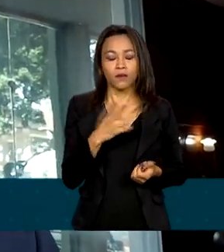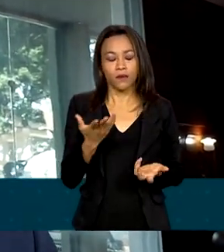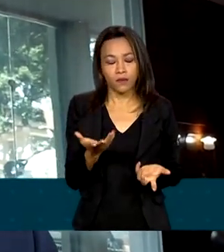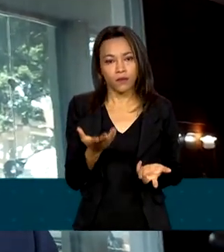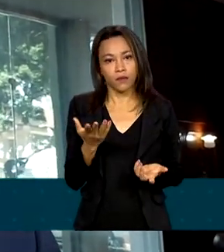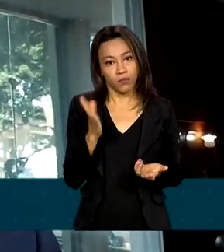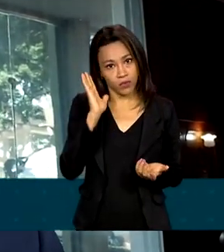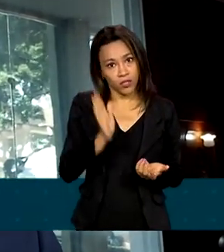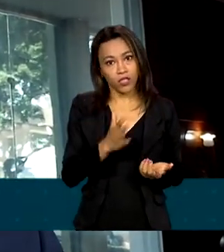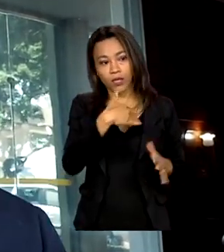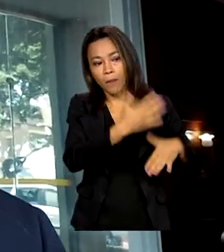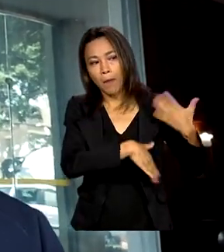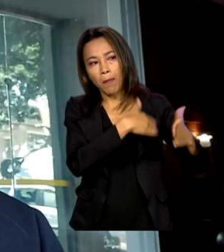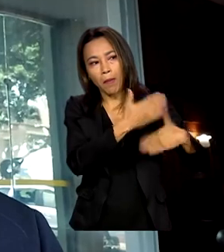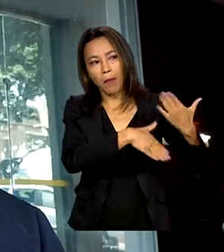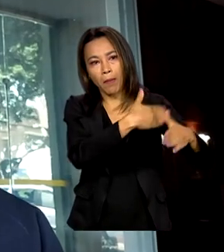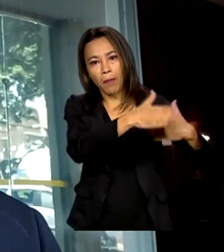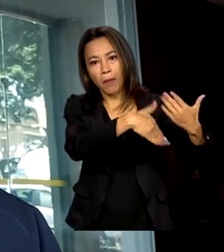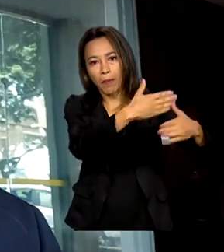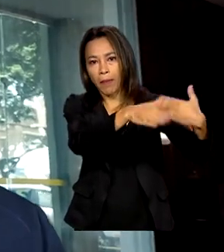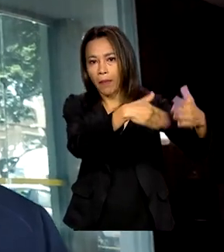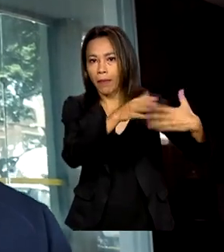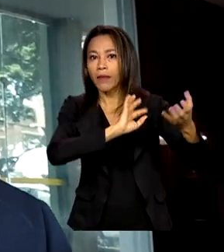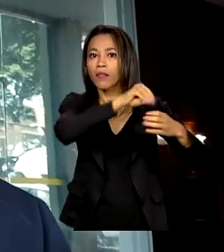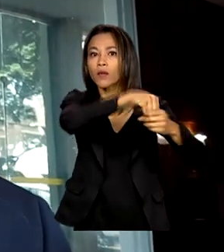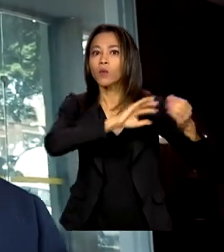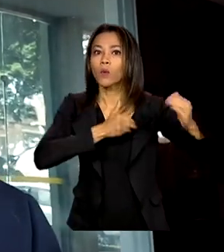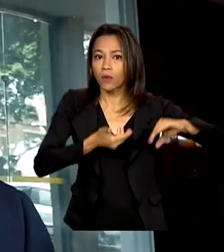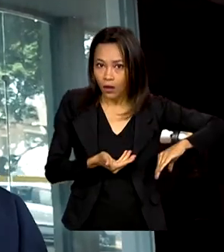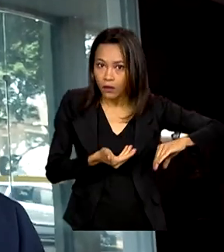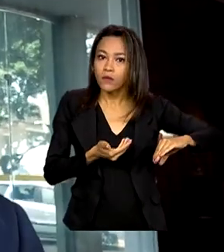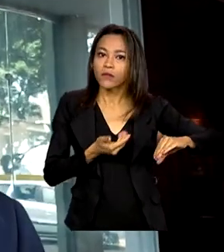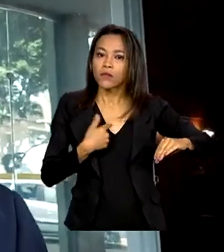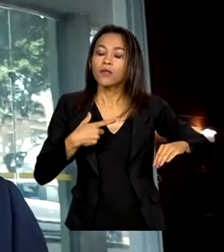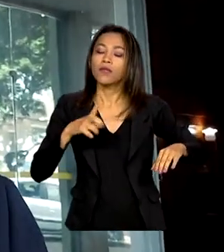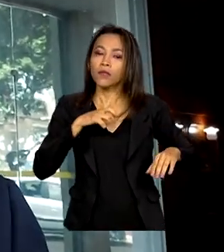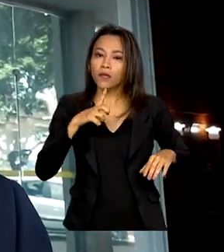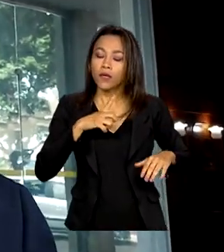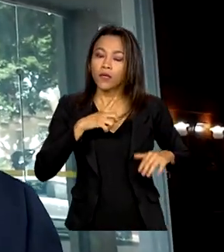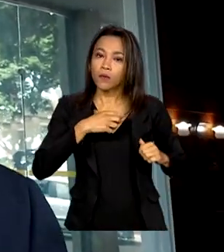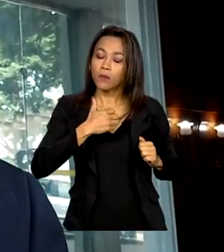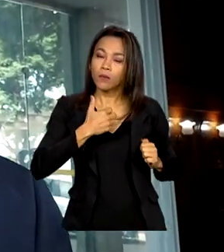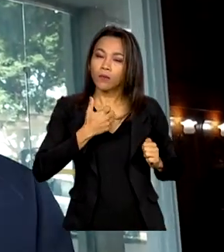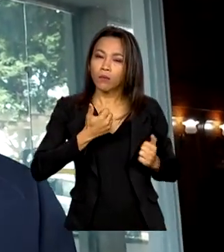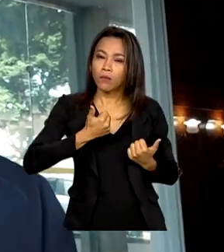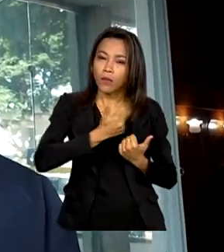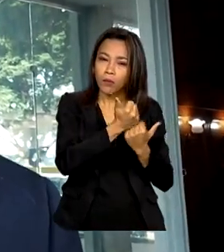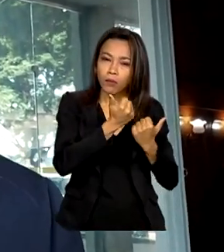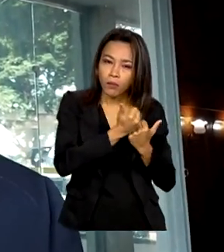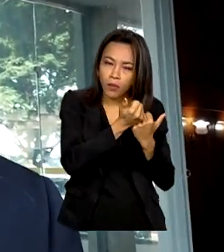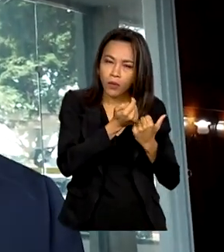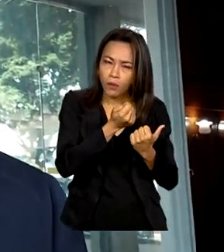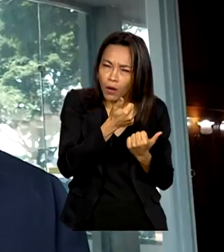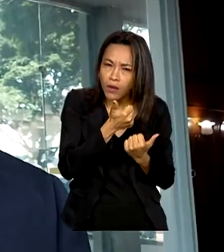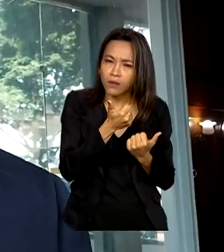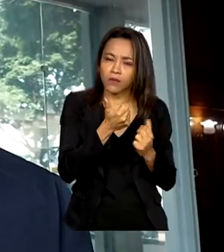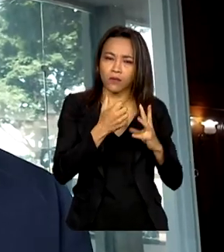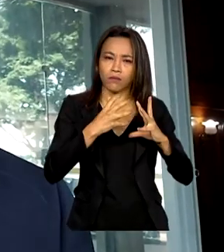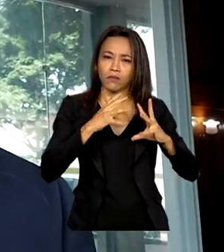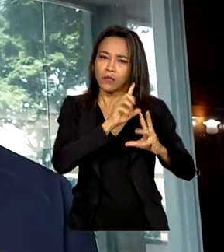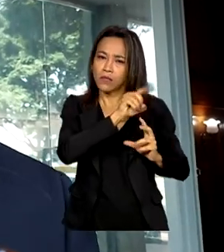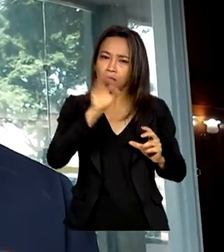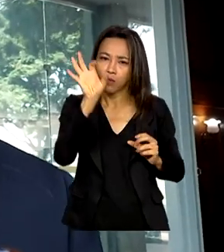que já estão tramitando no Congresso e que tem o apoio parcial, quase total, eu diria assim, do